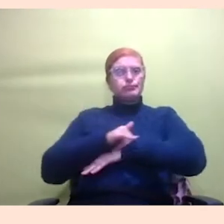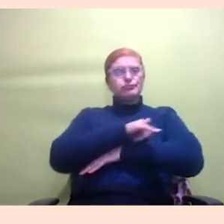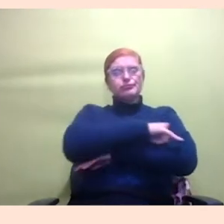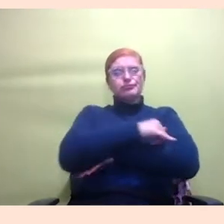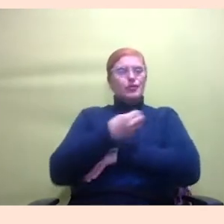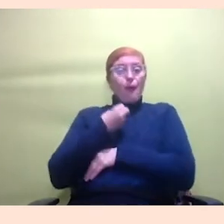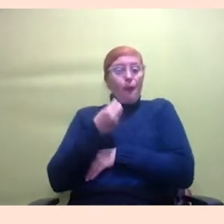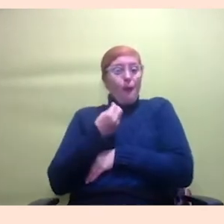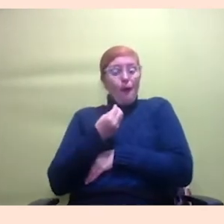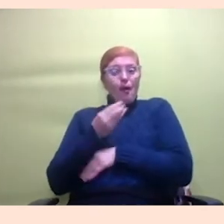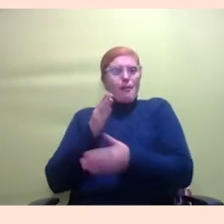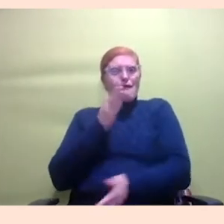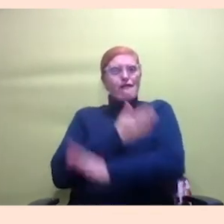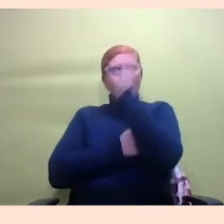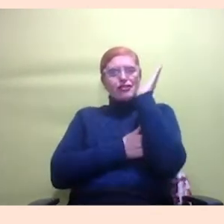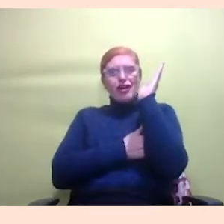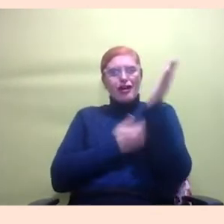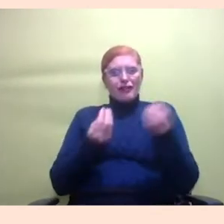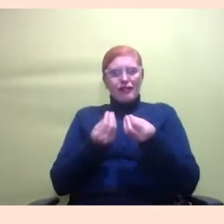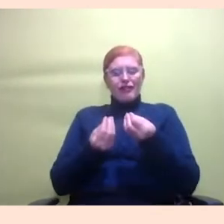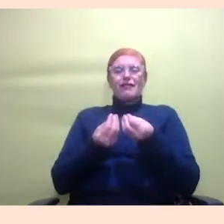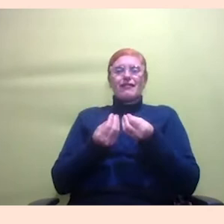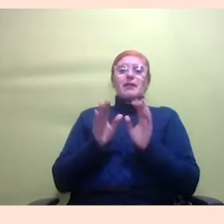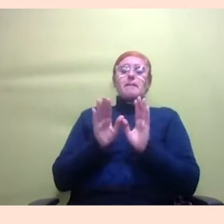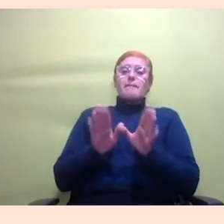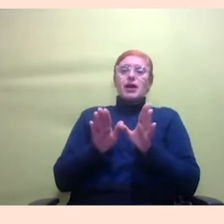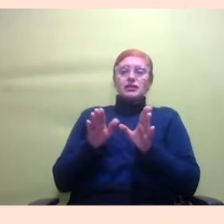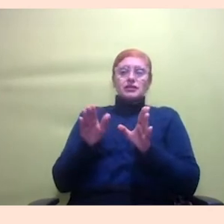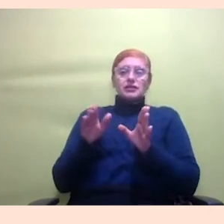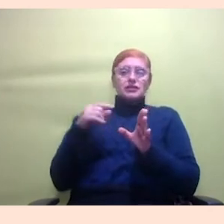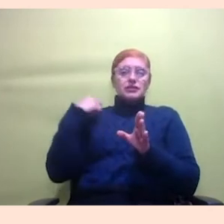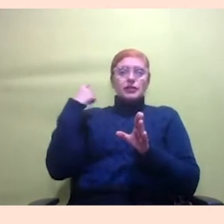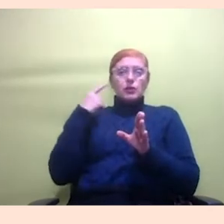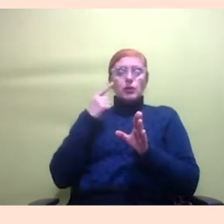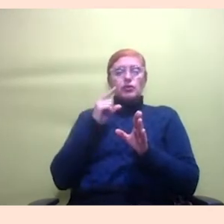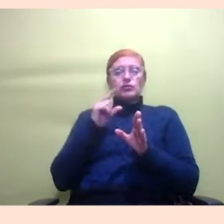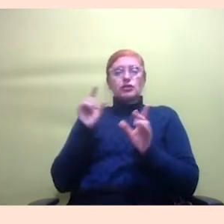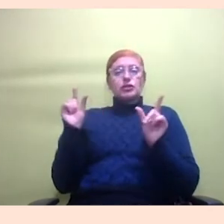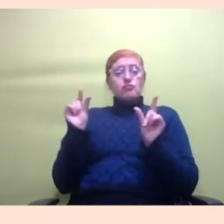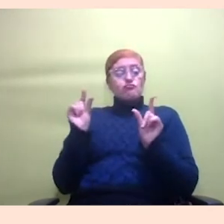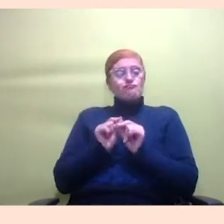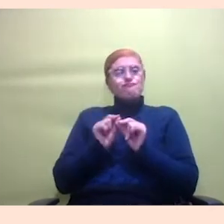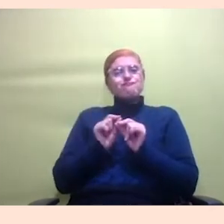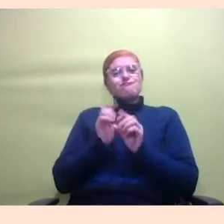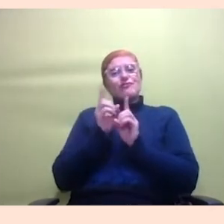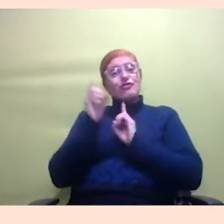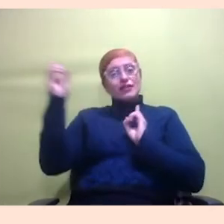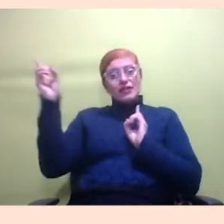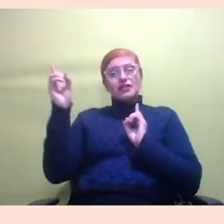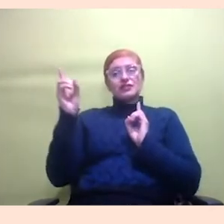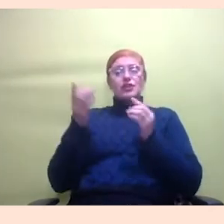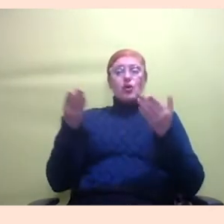é viajar minha gente mas é louco a gente tá diminuindo a instância, sacou? e a gente tá aqui um monte de estado diferente